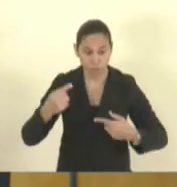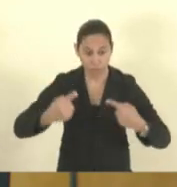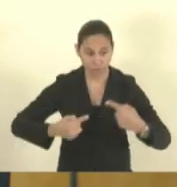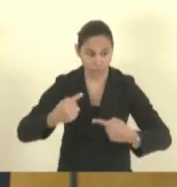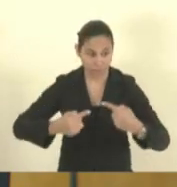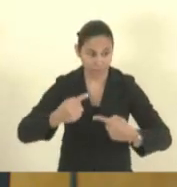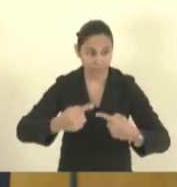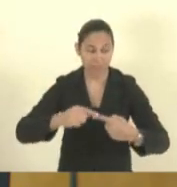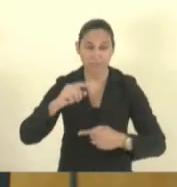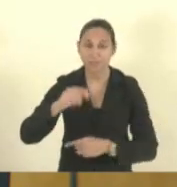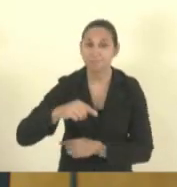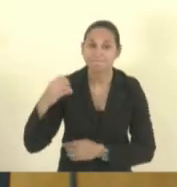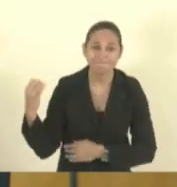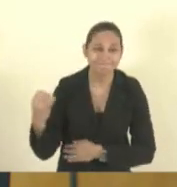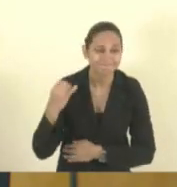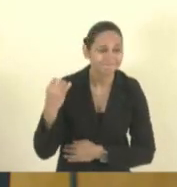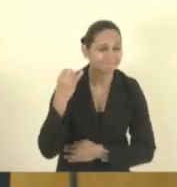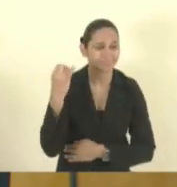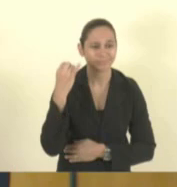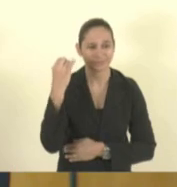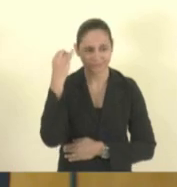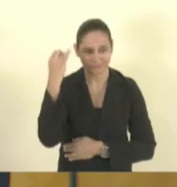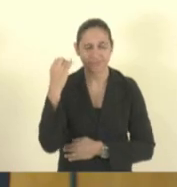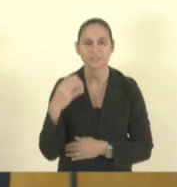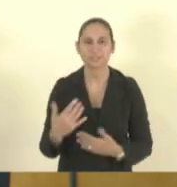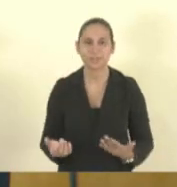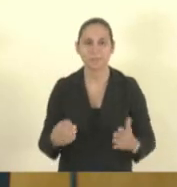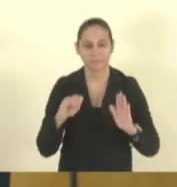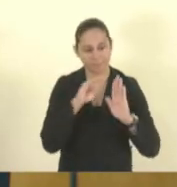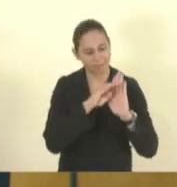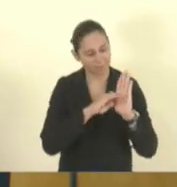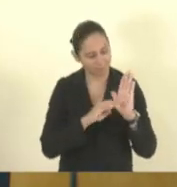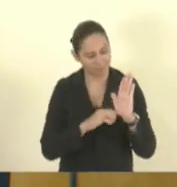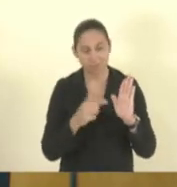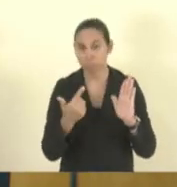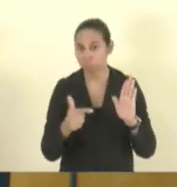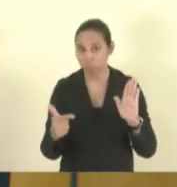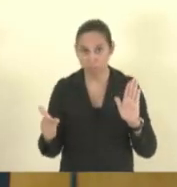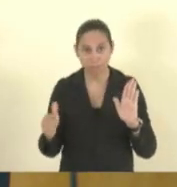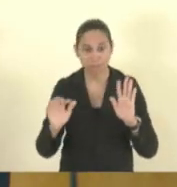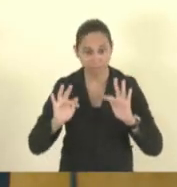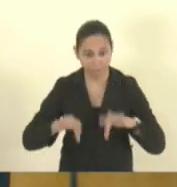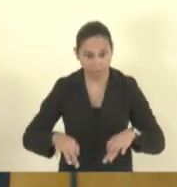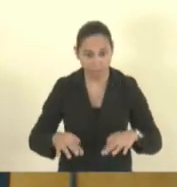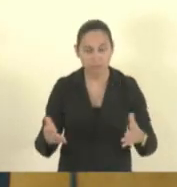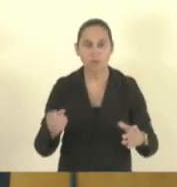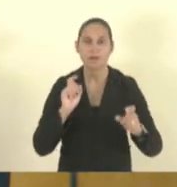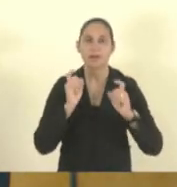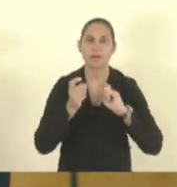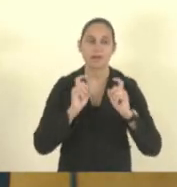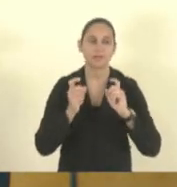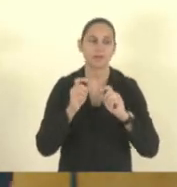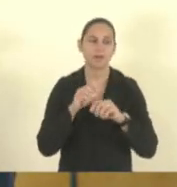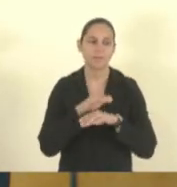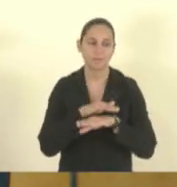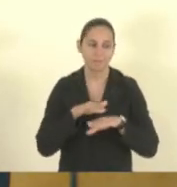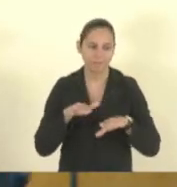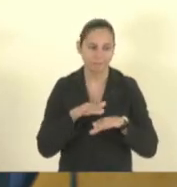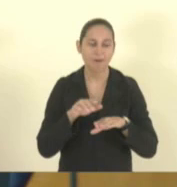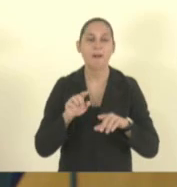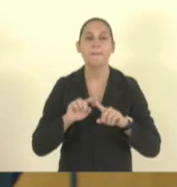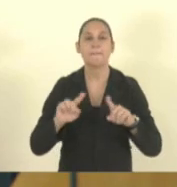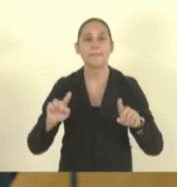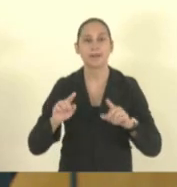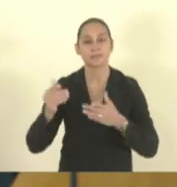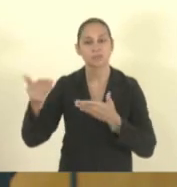muito importante então nada mais havendo a tratar declaro encerrado os trabalhos dessa comissão e os convido